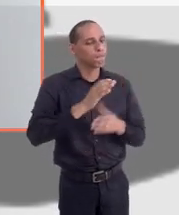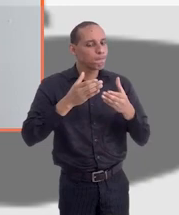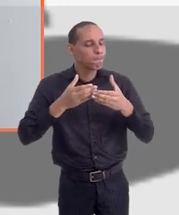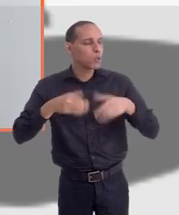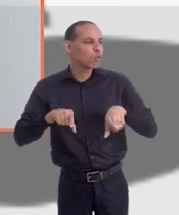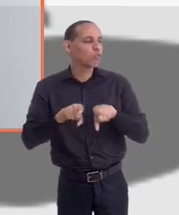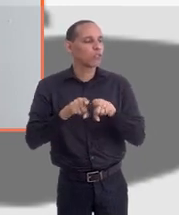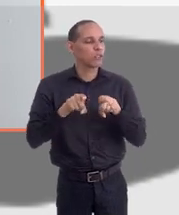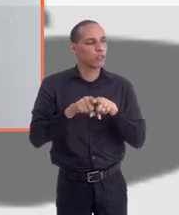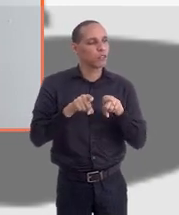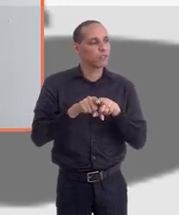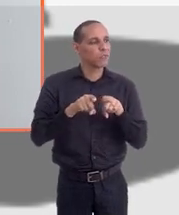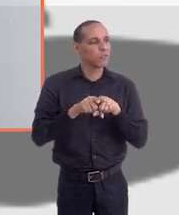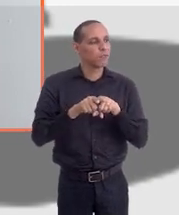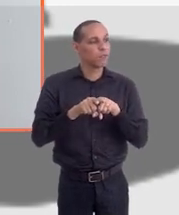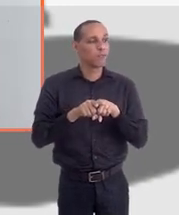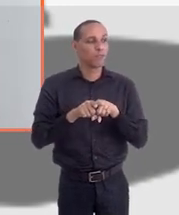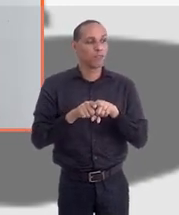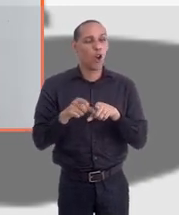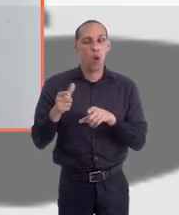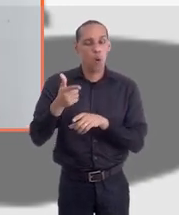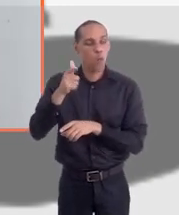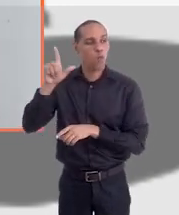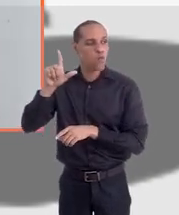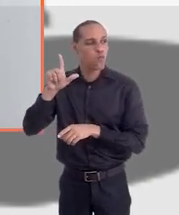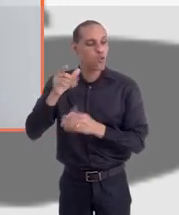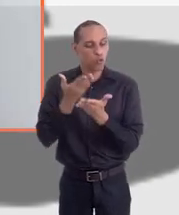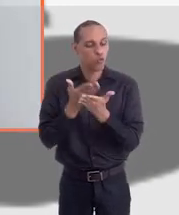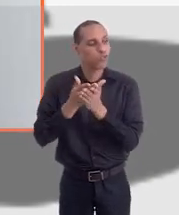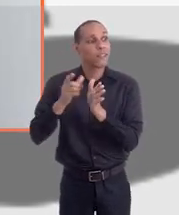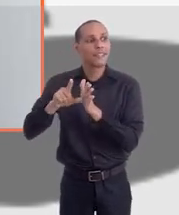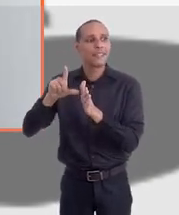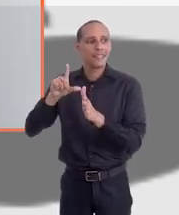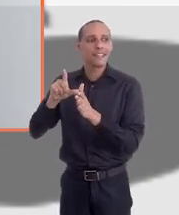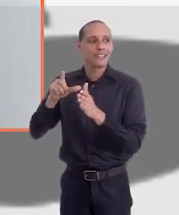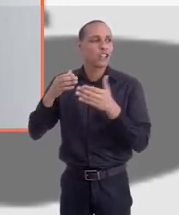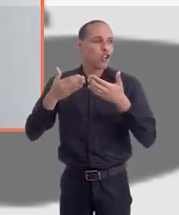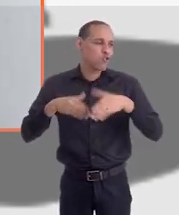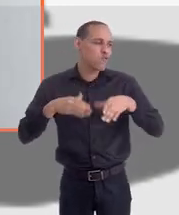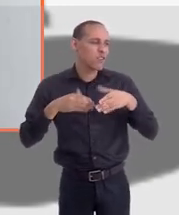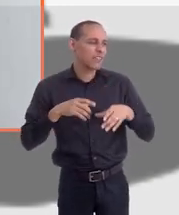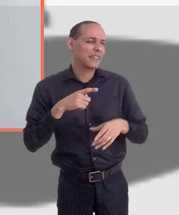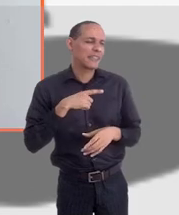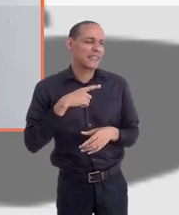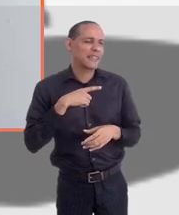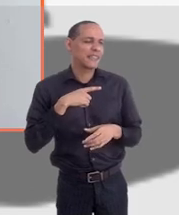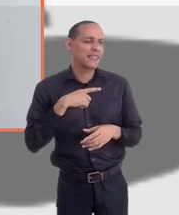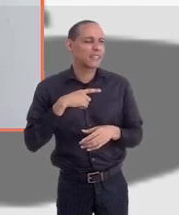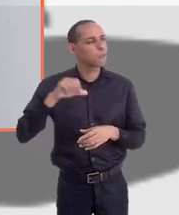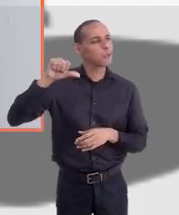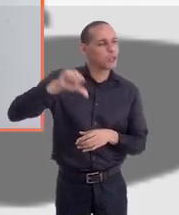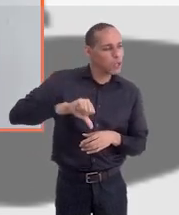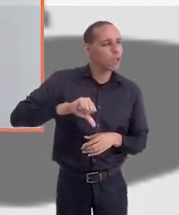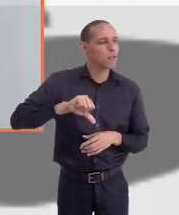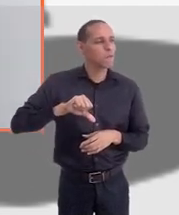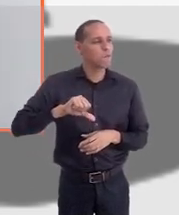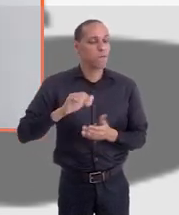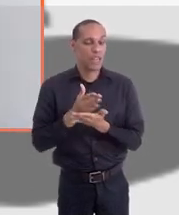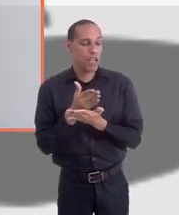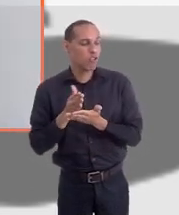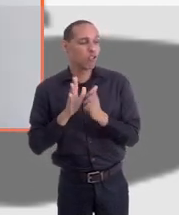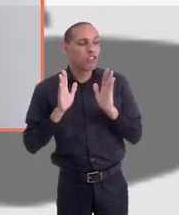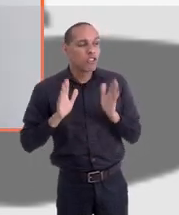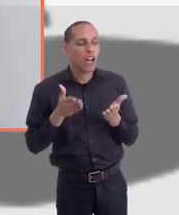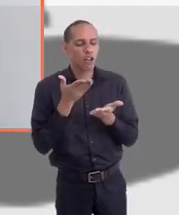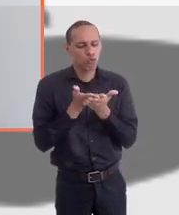concurseiros, dos que estão aí no preparatório para concurso, houve aí um certo degrau, né, para quem já estava aí no